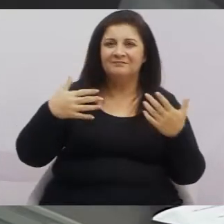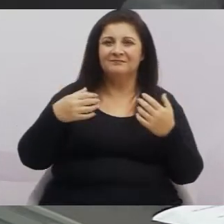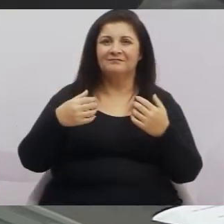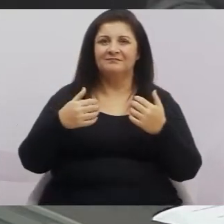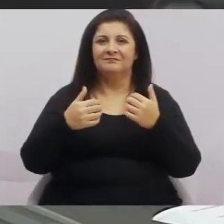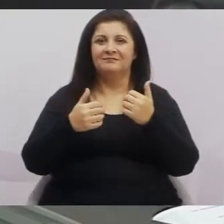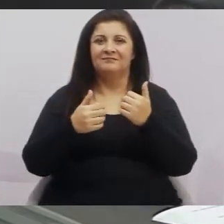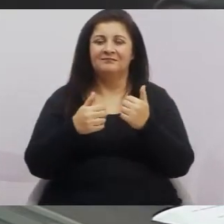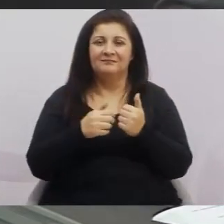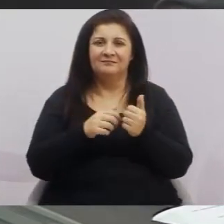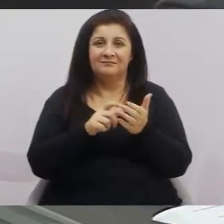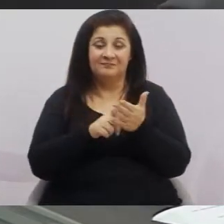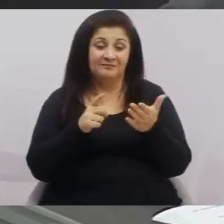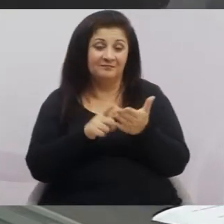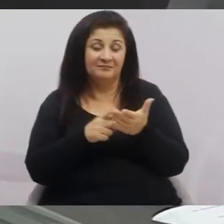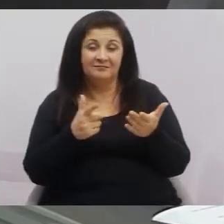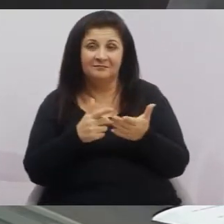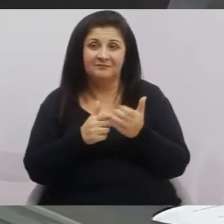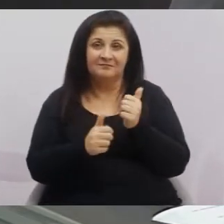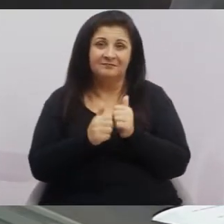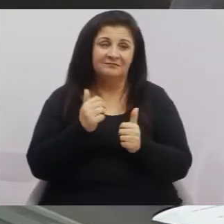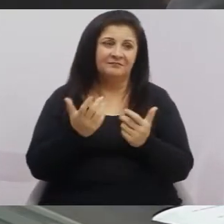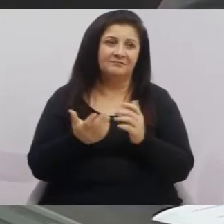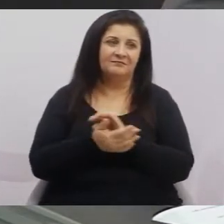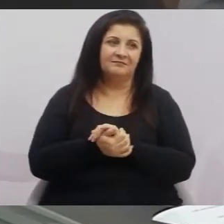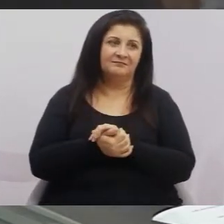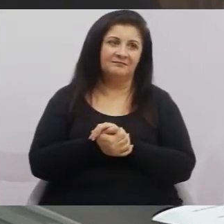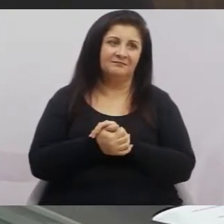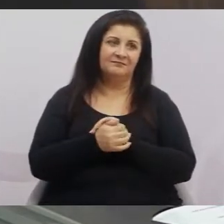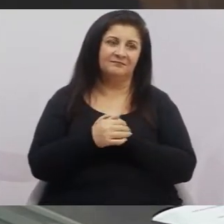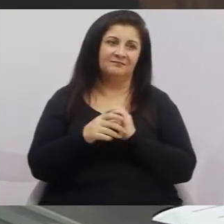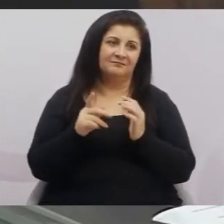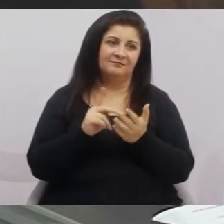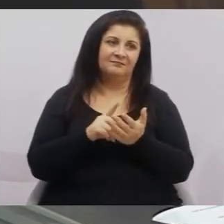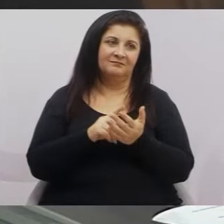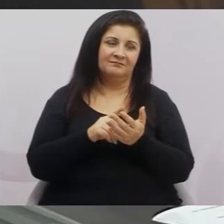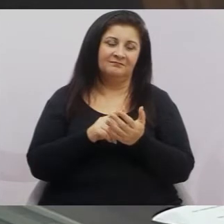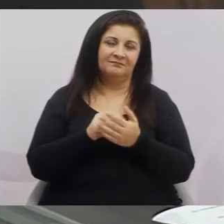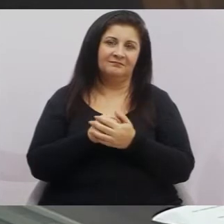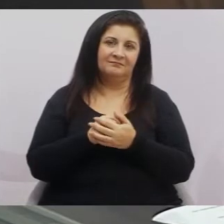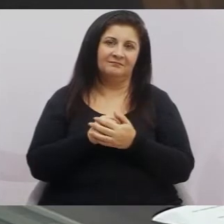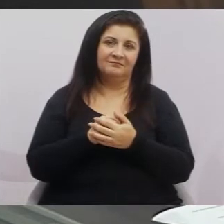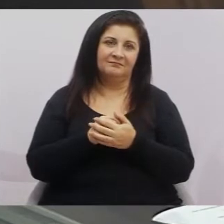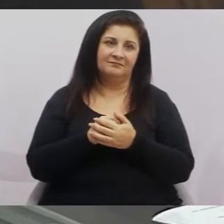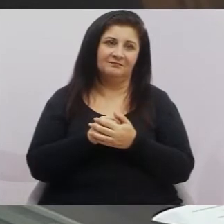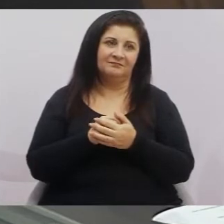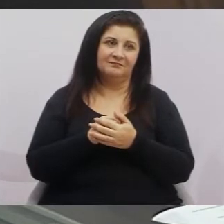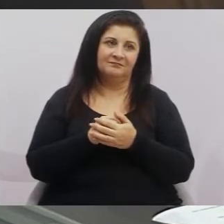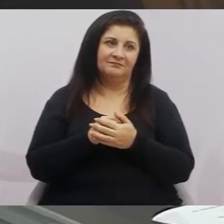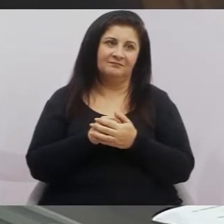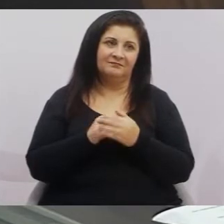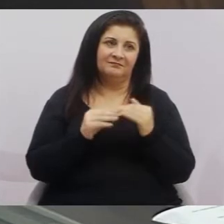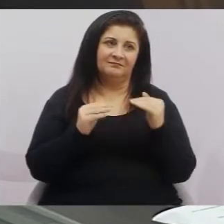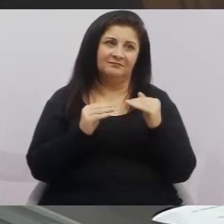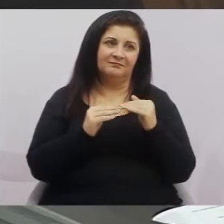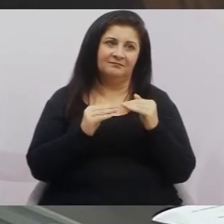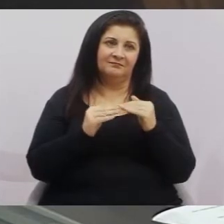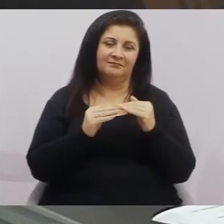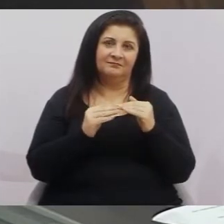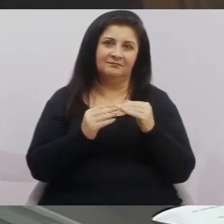futebol? Então, assim, de verdade, eu vou votar favorável ao projeto, mas favorável à emenda que